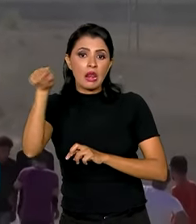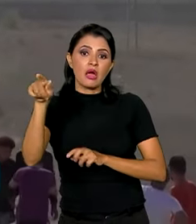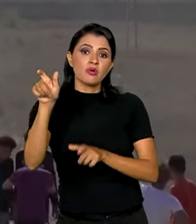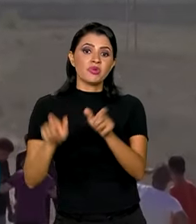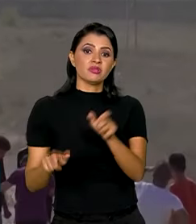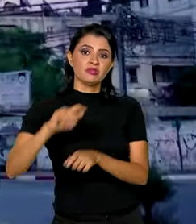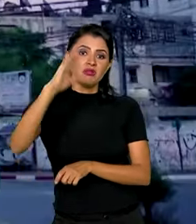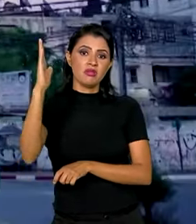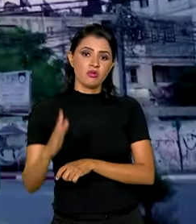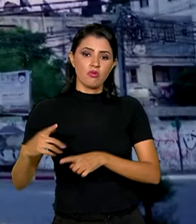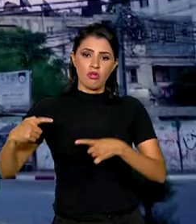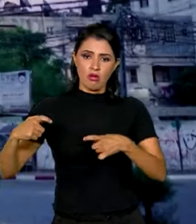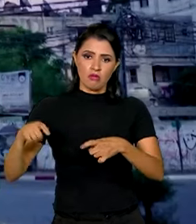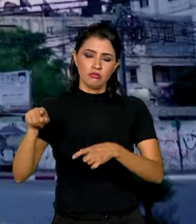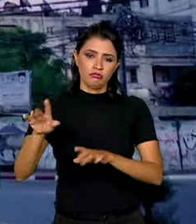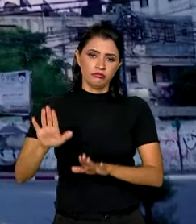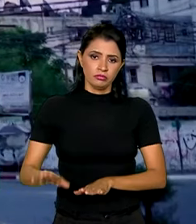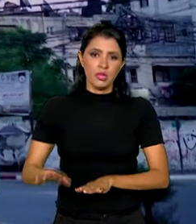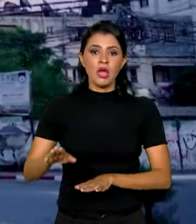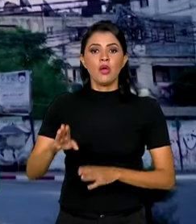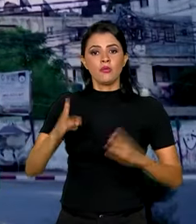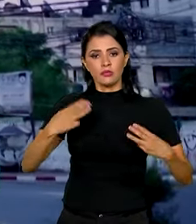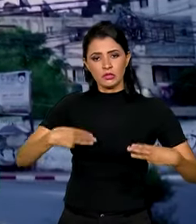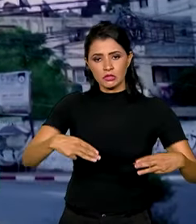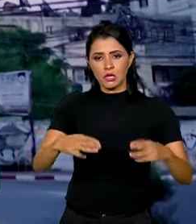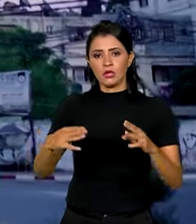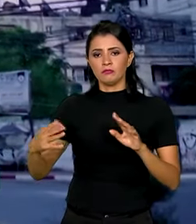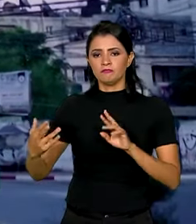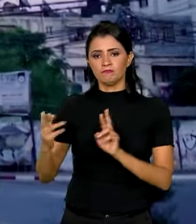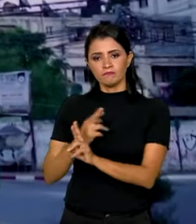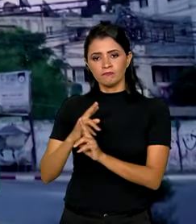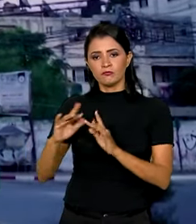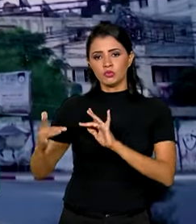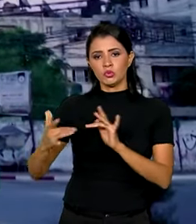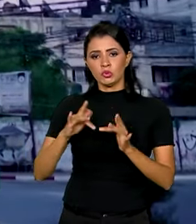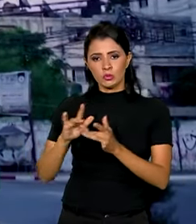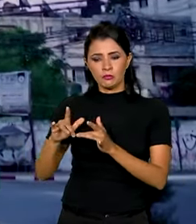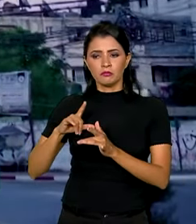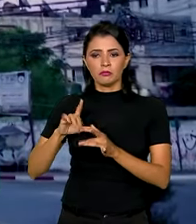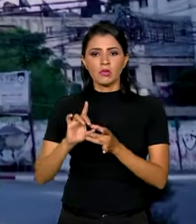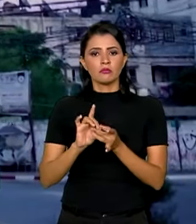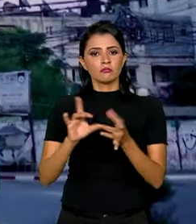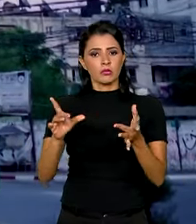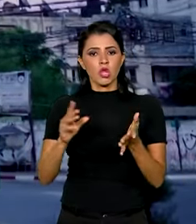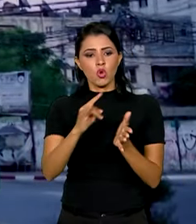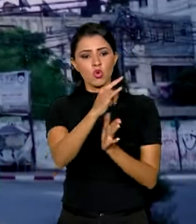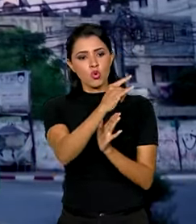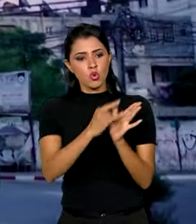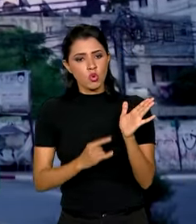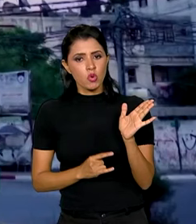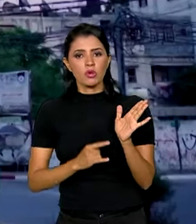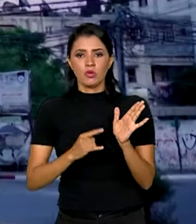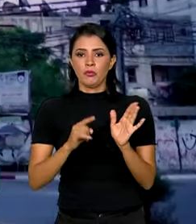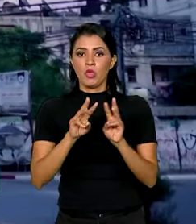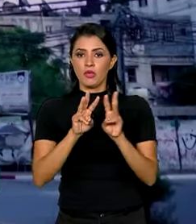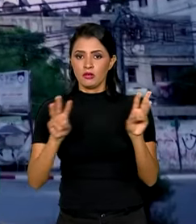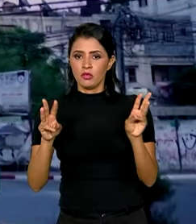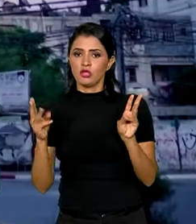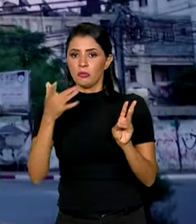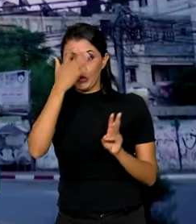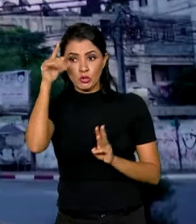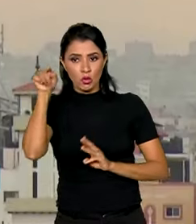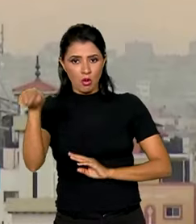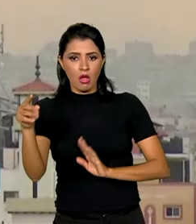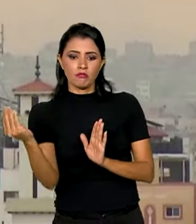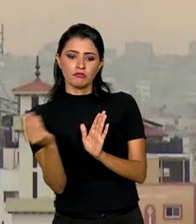que estão na região. O Ministério das Relações Exteriores disponibilizou um formulário online para quem está em